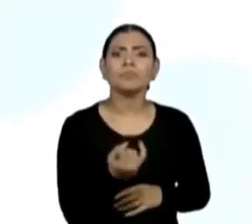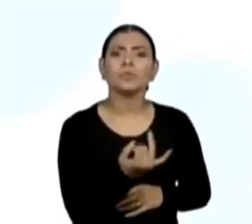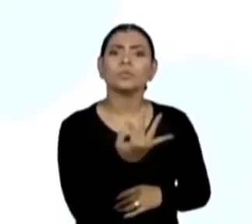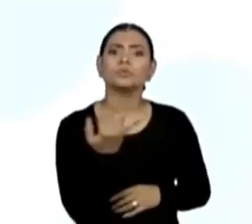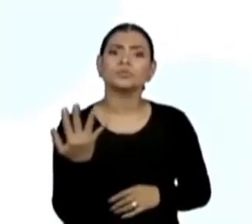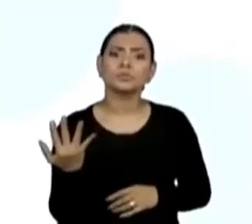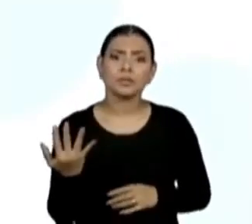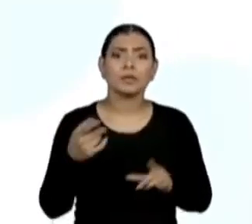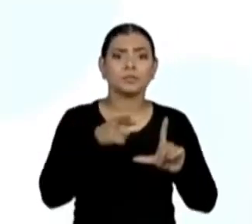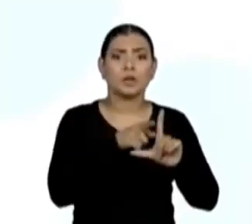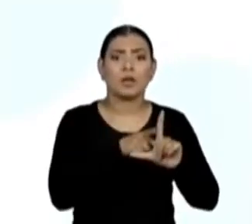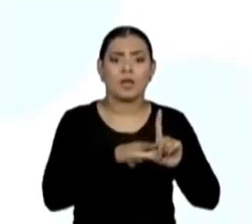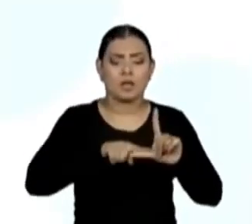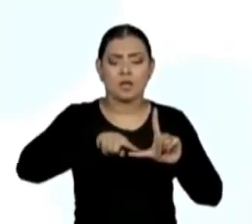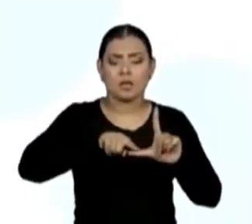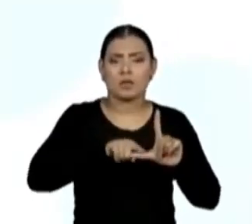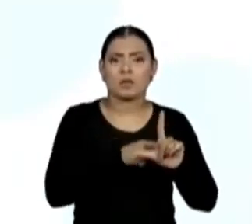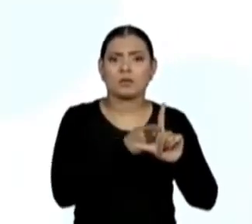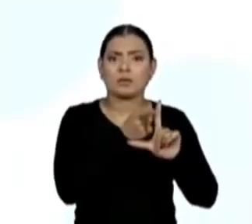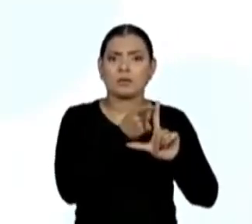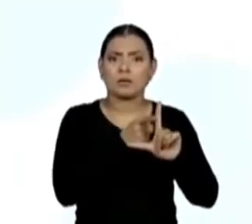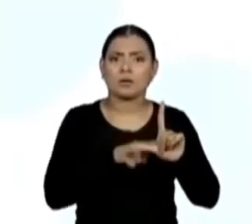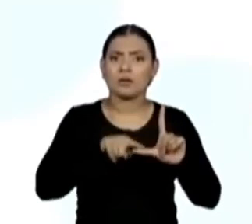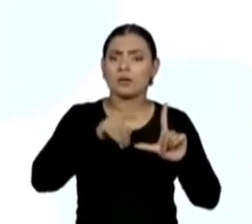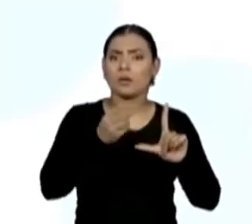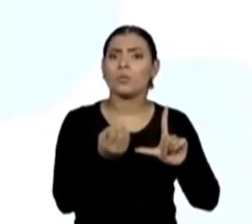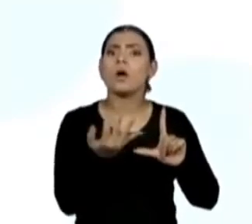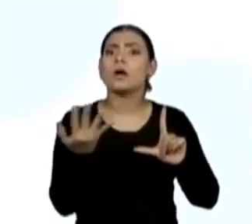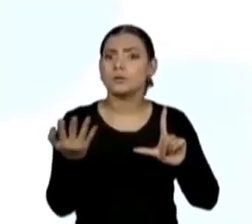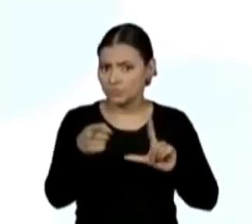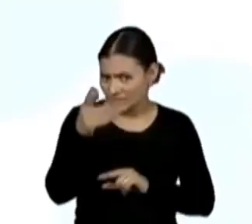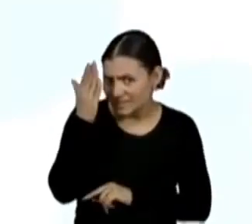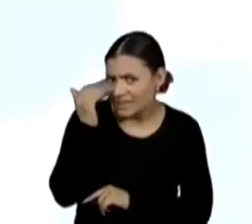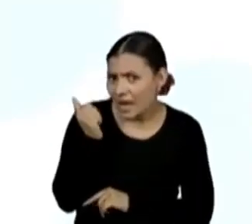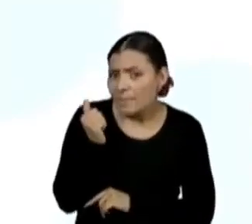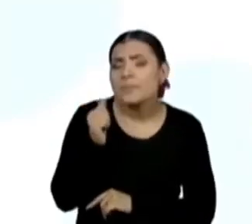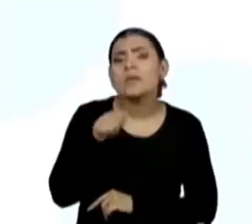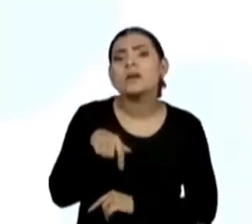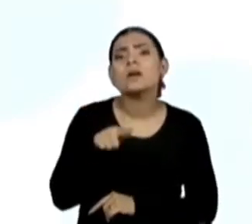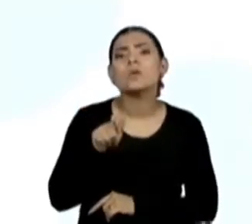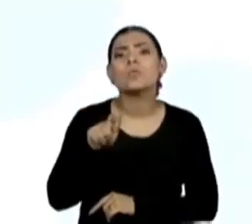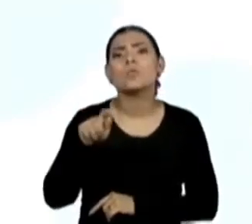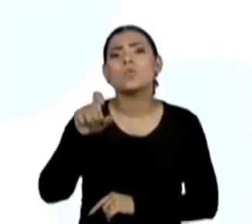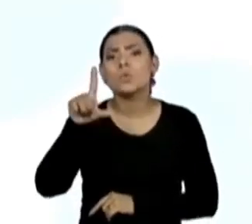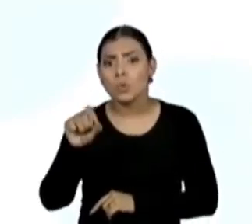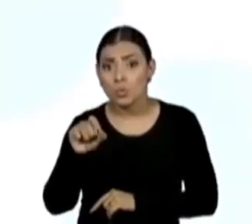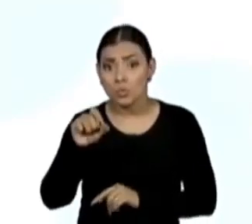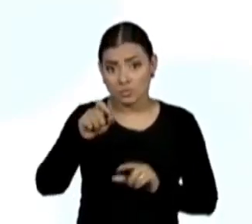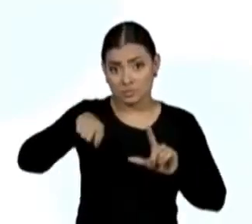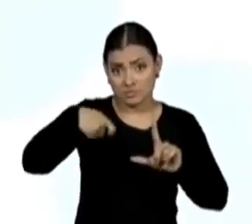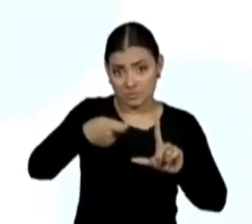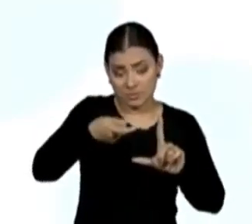ângulos do polígono? Vocês sabem o que são os ângulos, então?